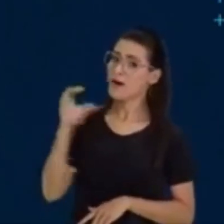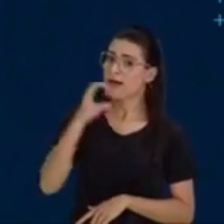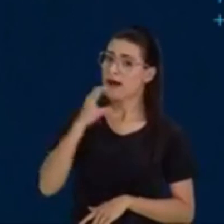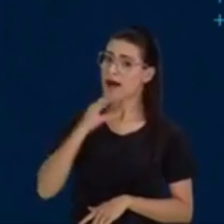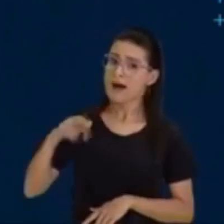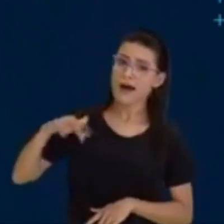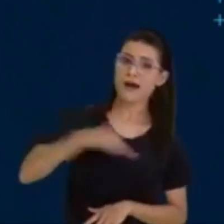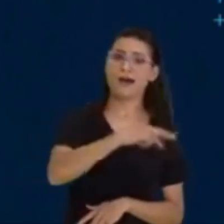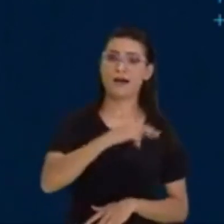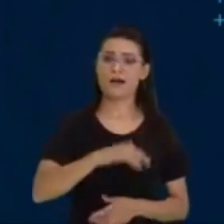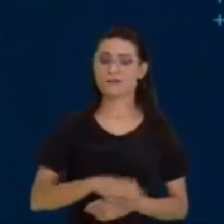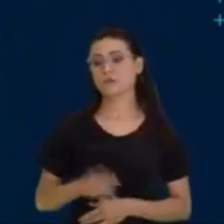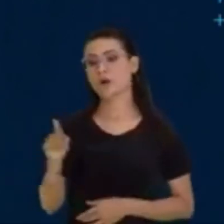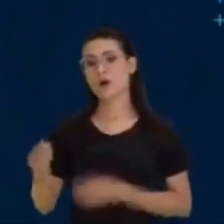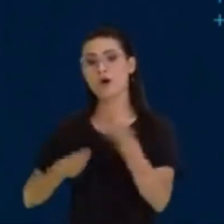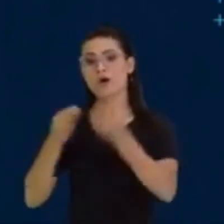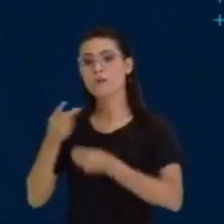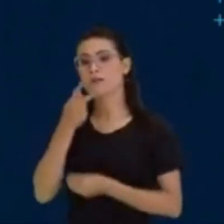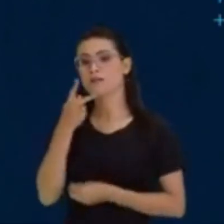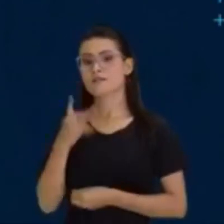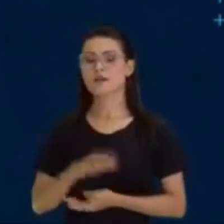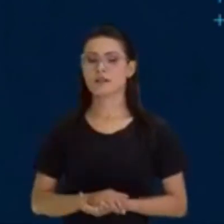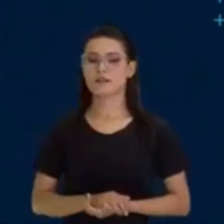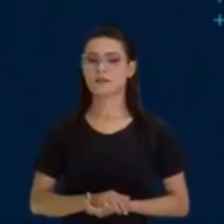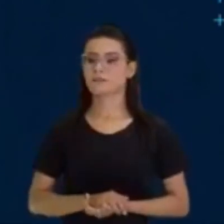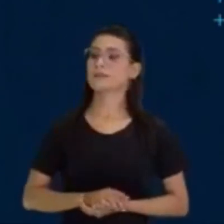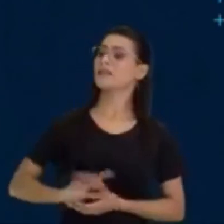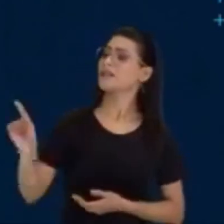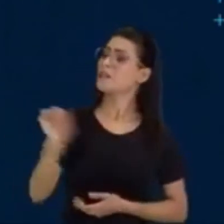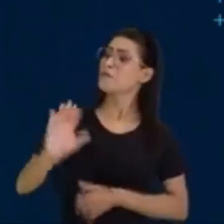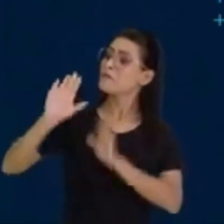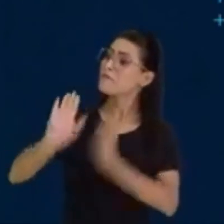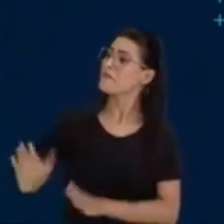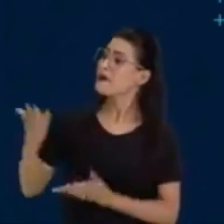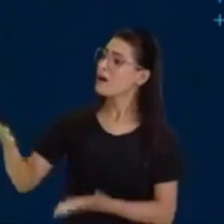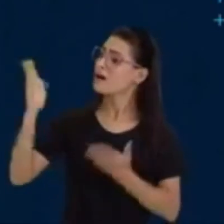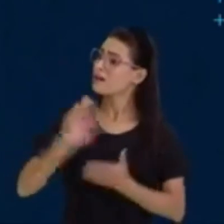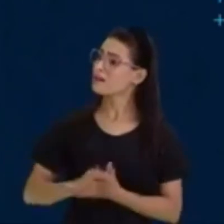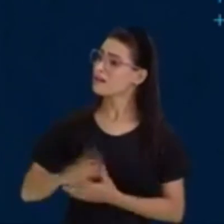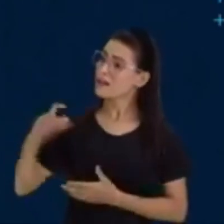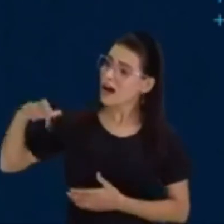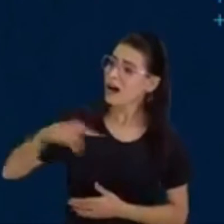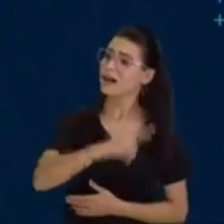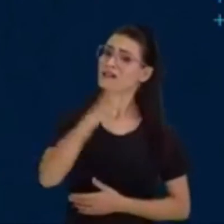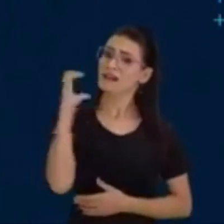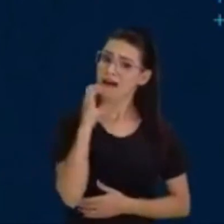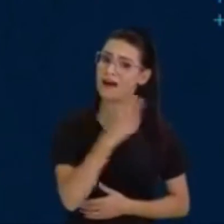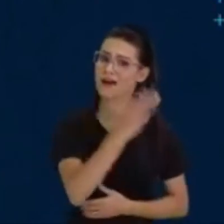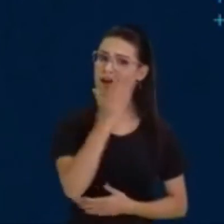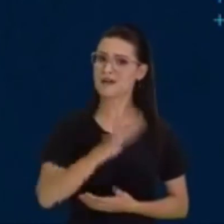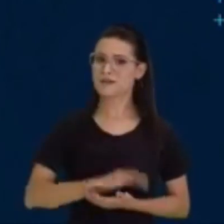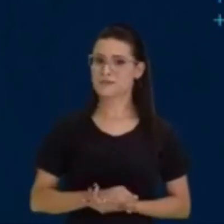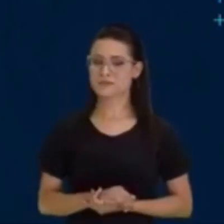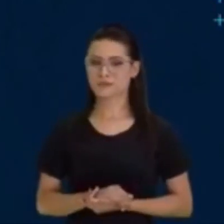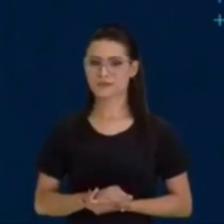isso, usa dois verbos no modo imperativo. Não fica e anda. Pode avançar.